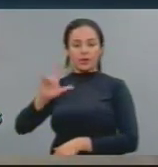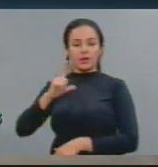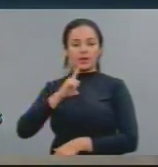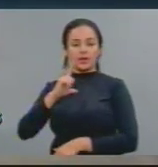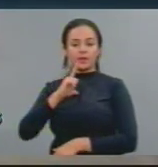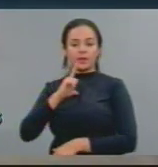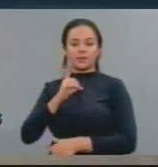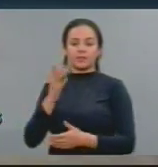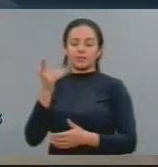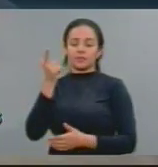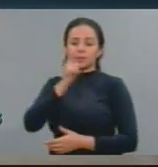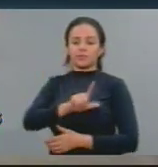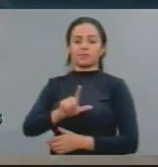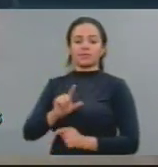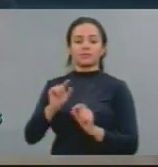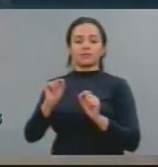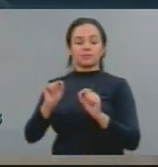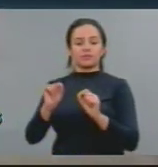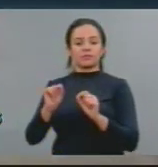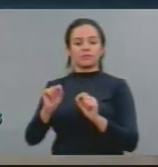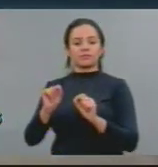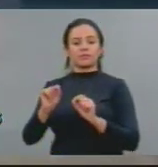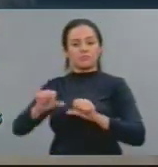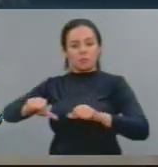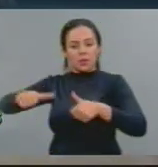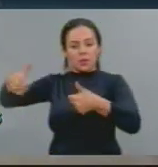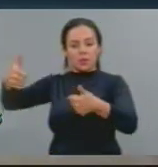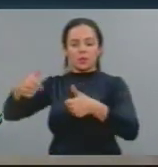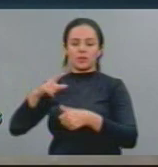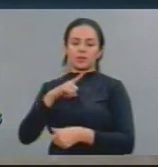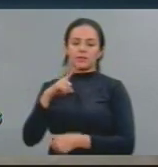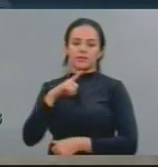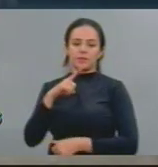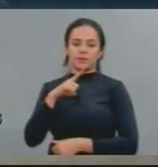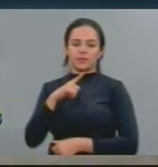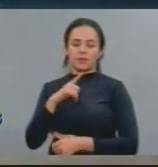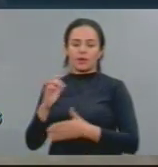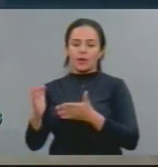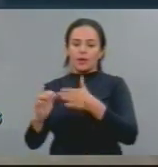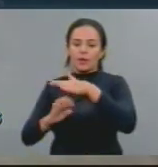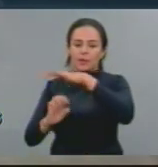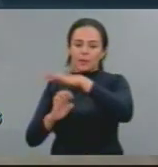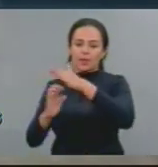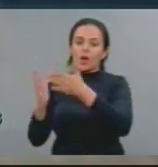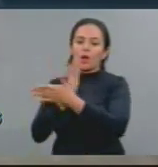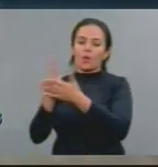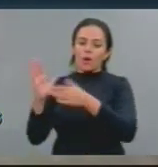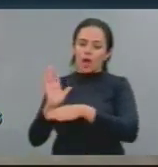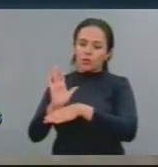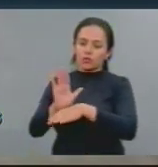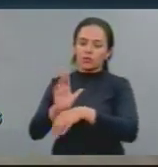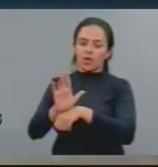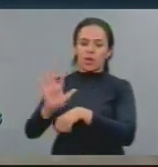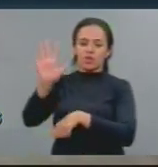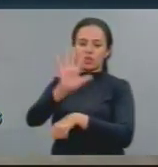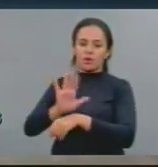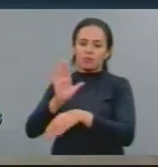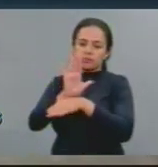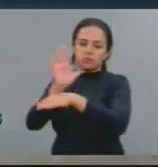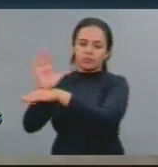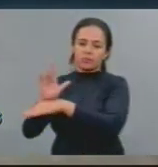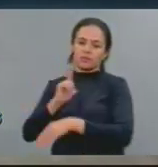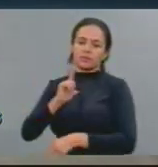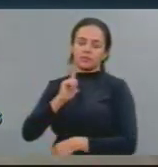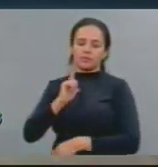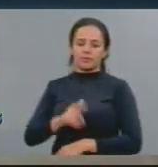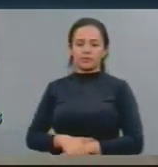hoje seja uma região que tem progresso. Não, não, não, não, não, não, o que eu quero